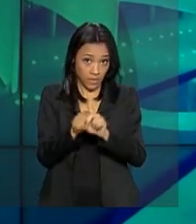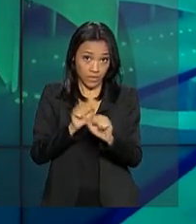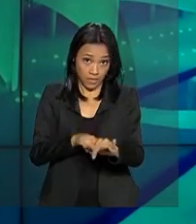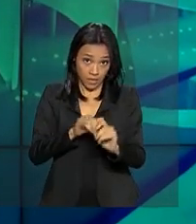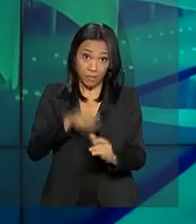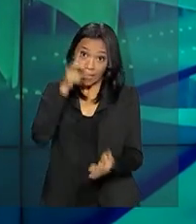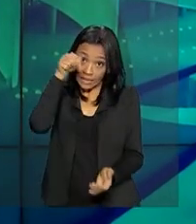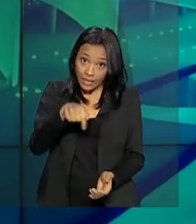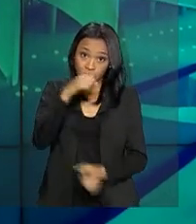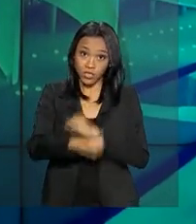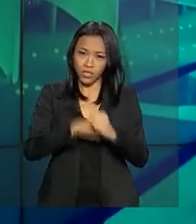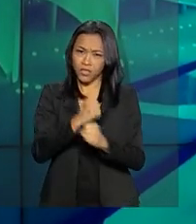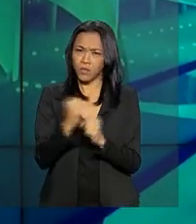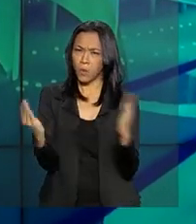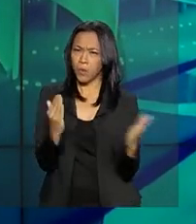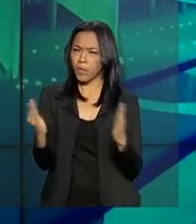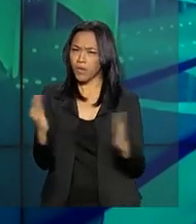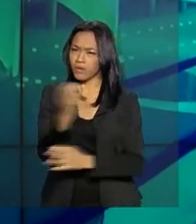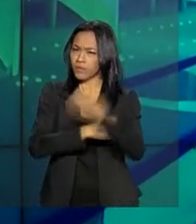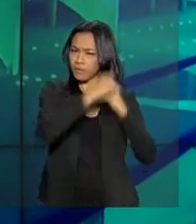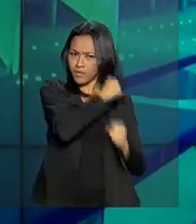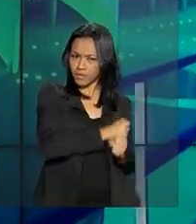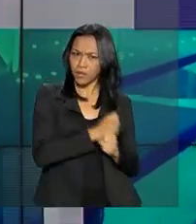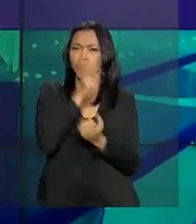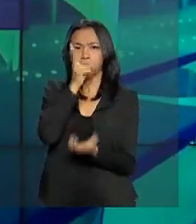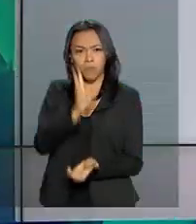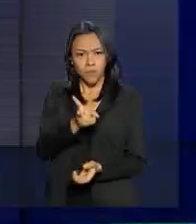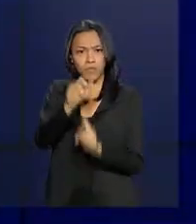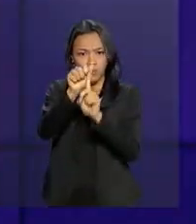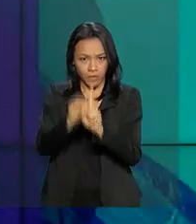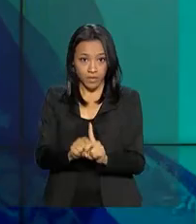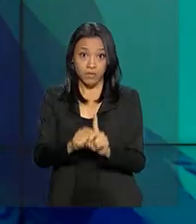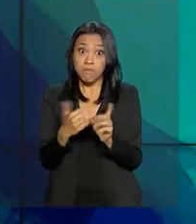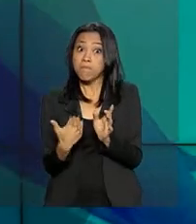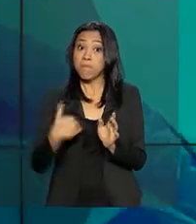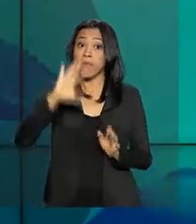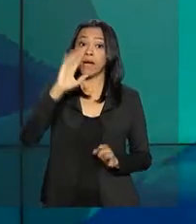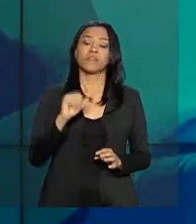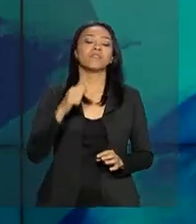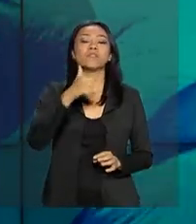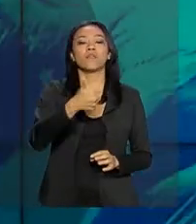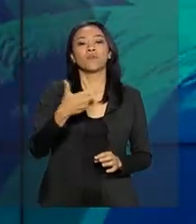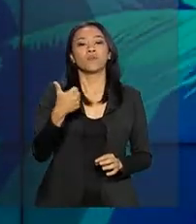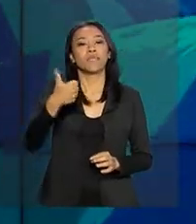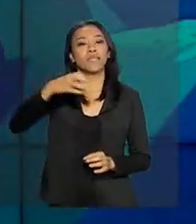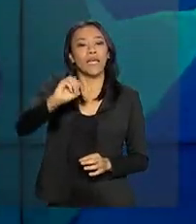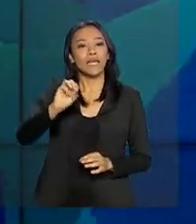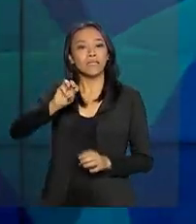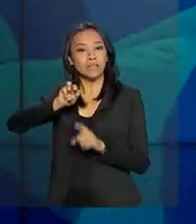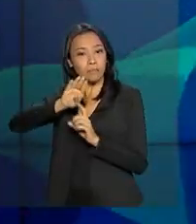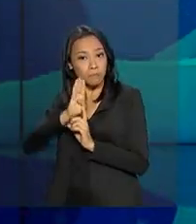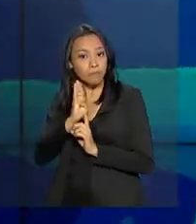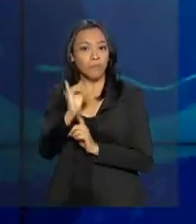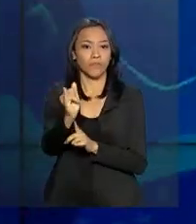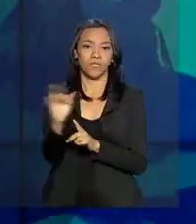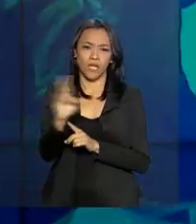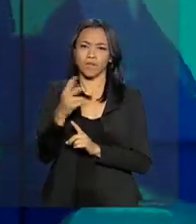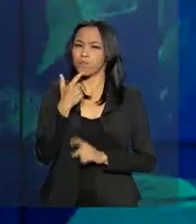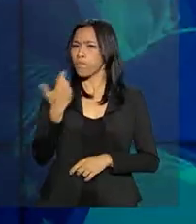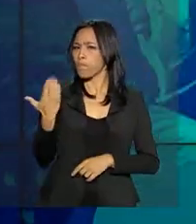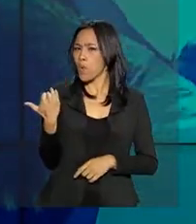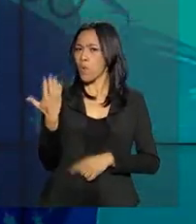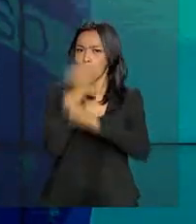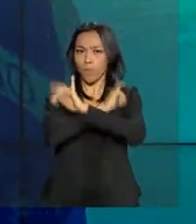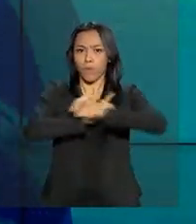ao mesmo mês de 2017. Foram mais de R 110 bilhões. O resultado foi anunciado há pouco pela